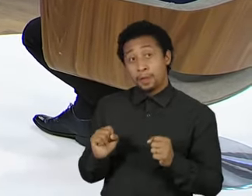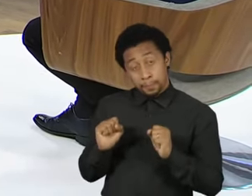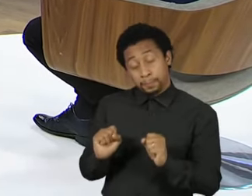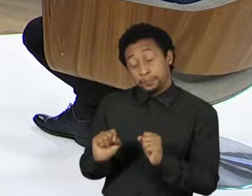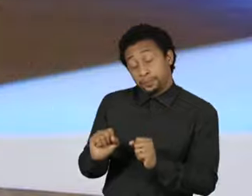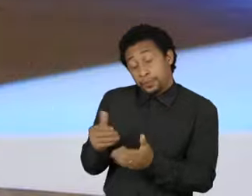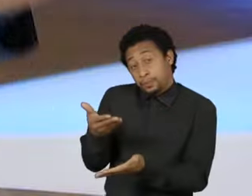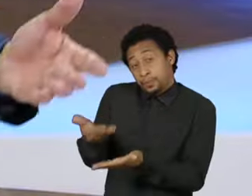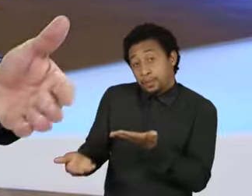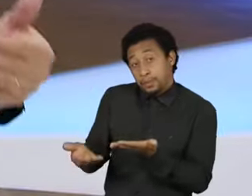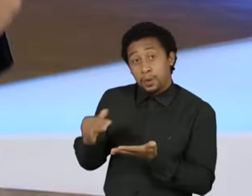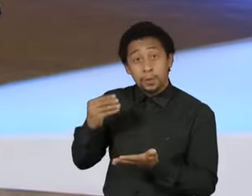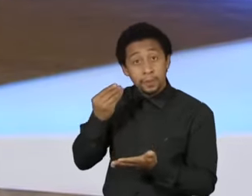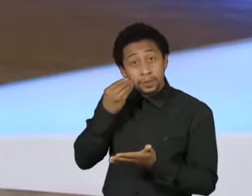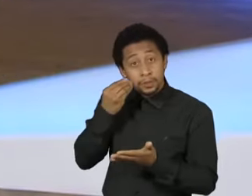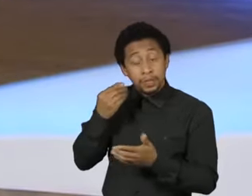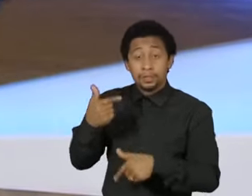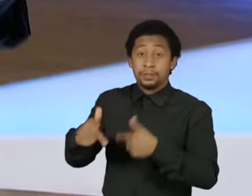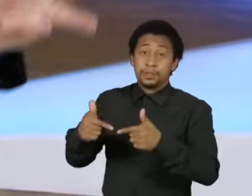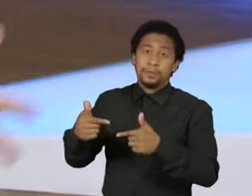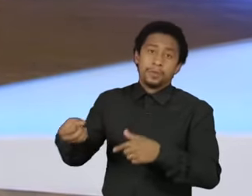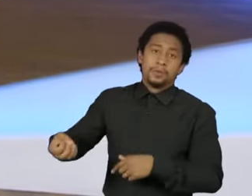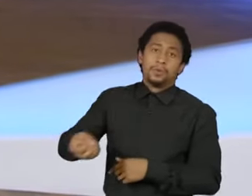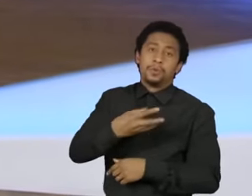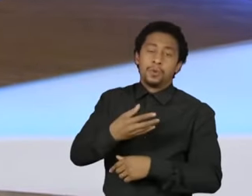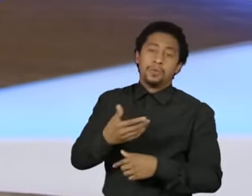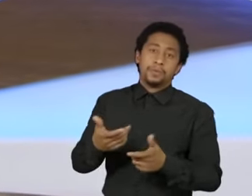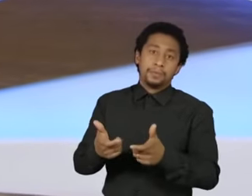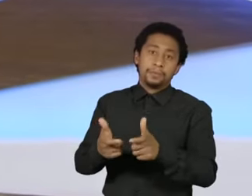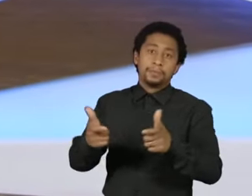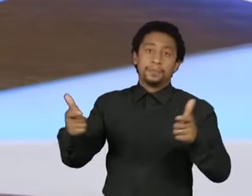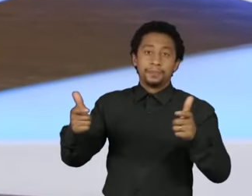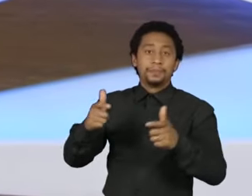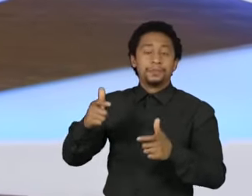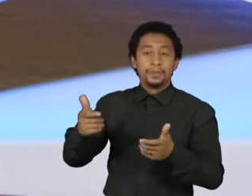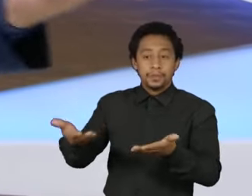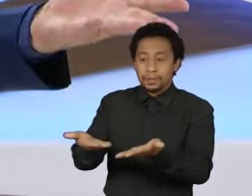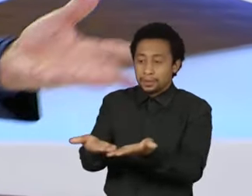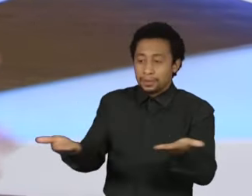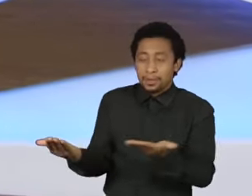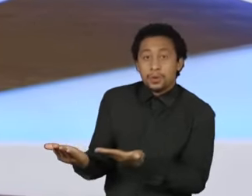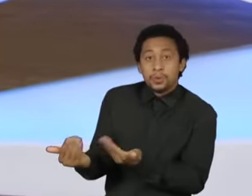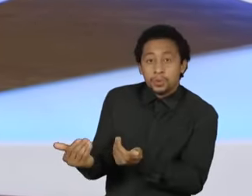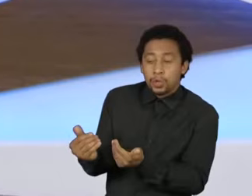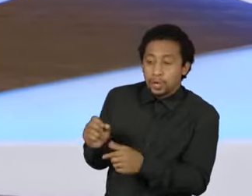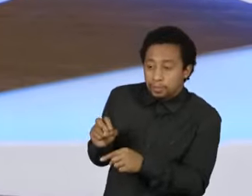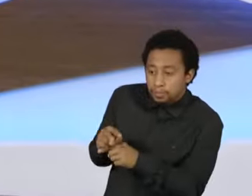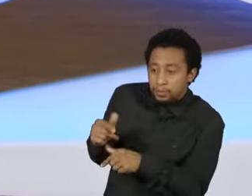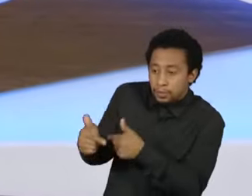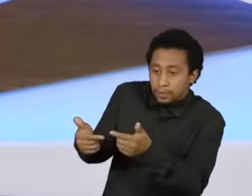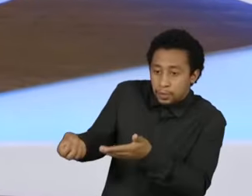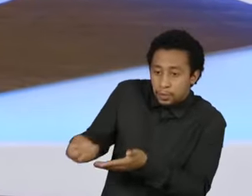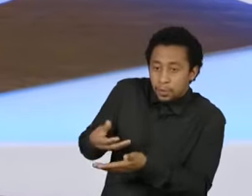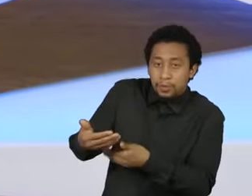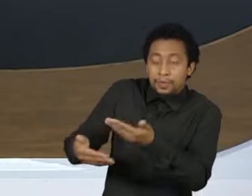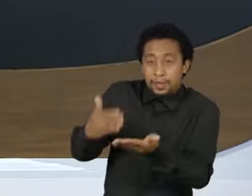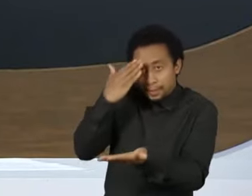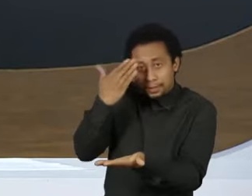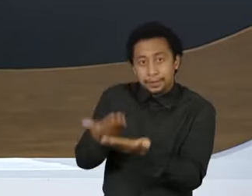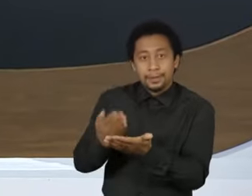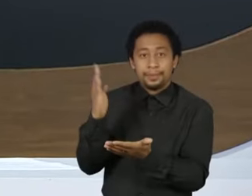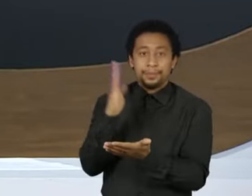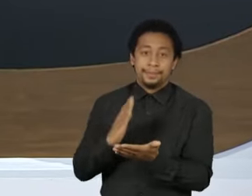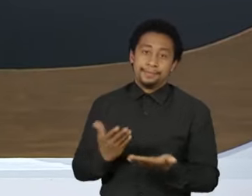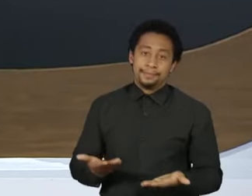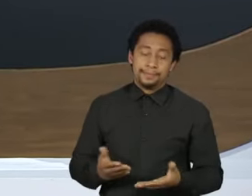oportunidades de gerar bons empregos, boas oportunidades para os nossos jovens, inclusive, voltar a acreditar no país. Certo. Com